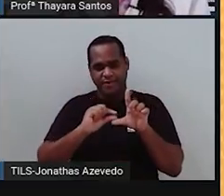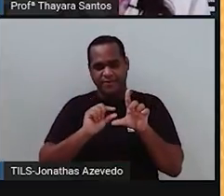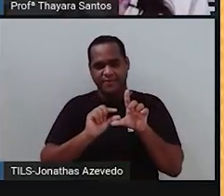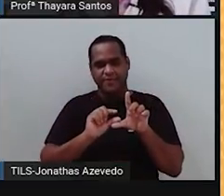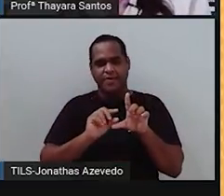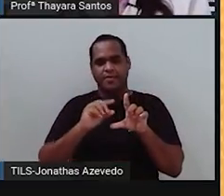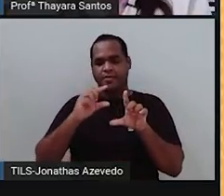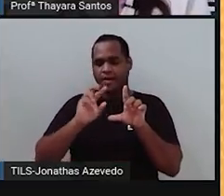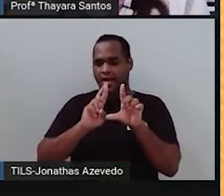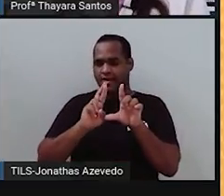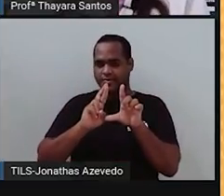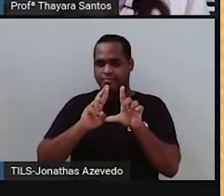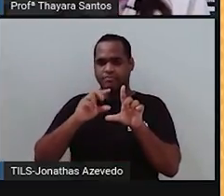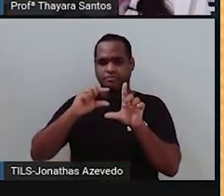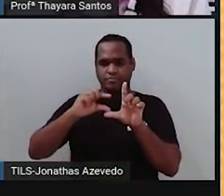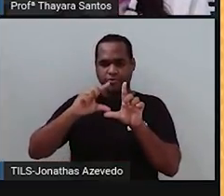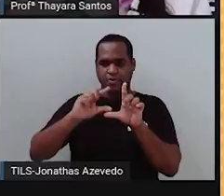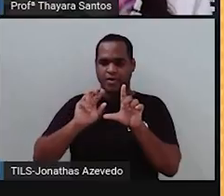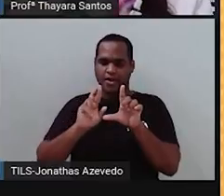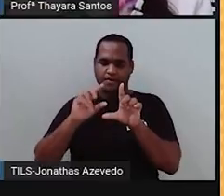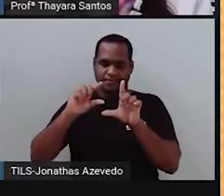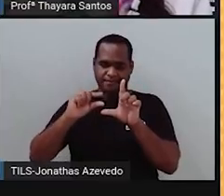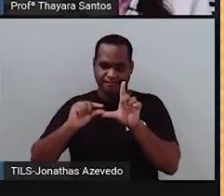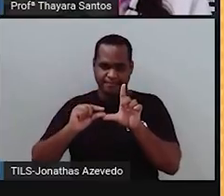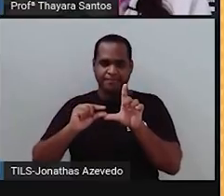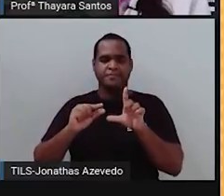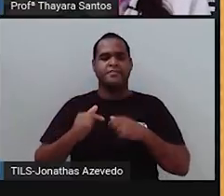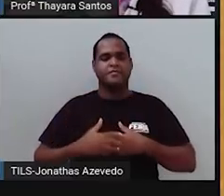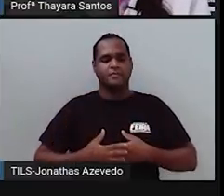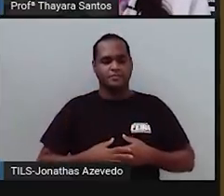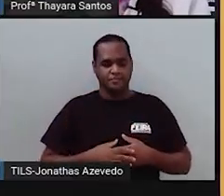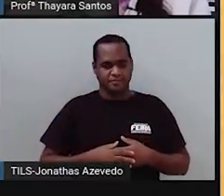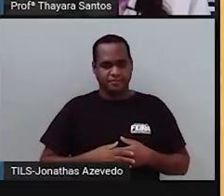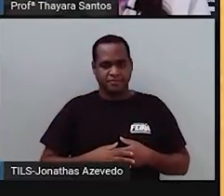outra característica, e outro alelo recessivo para essa característica.